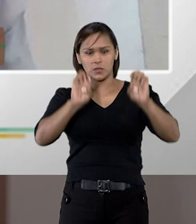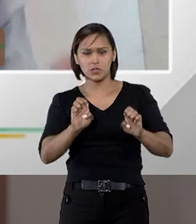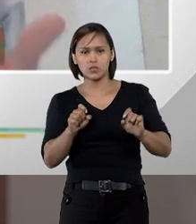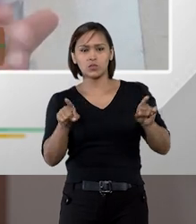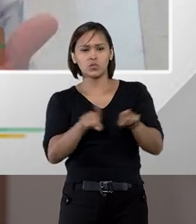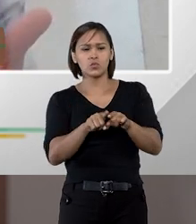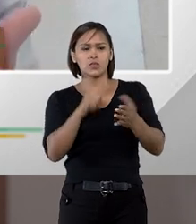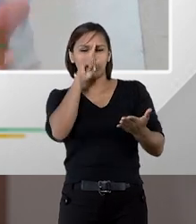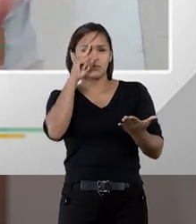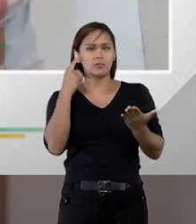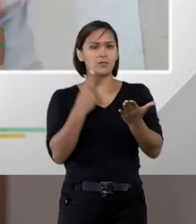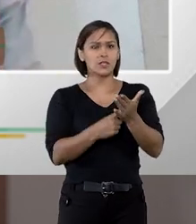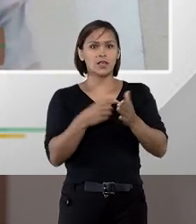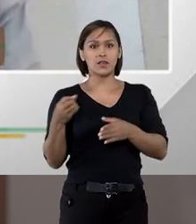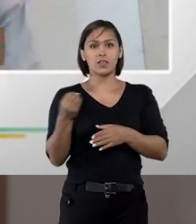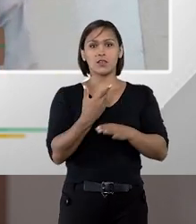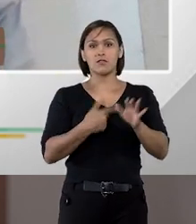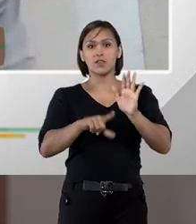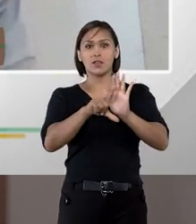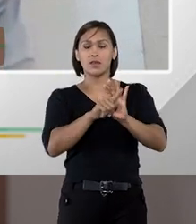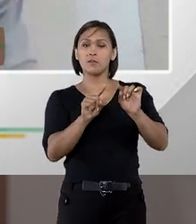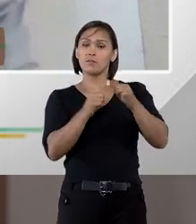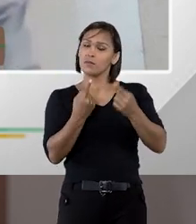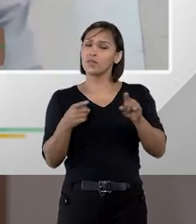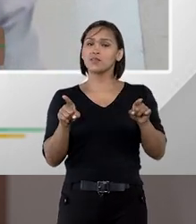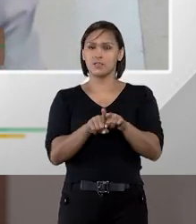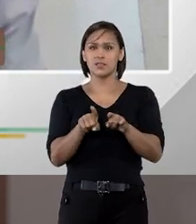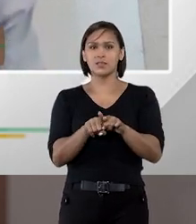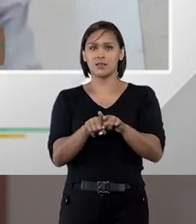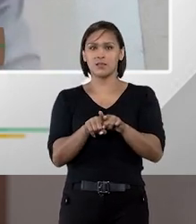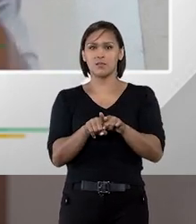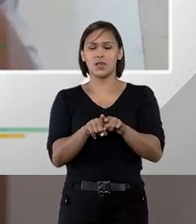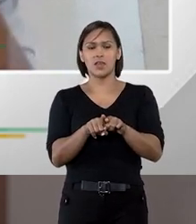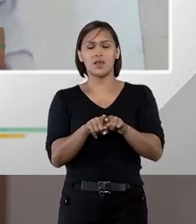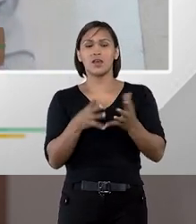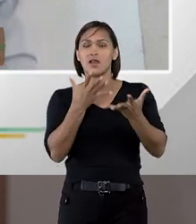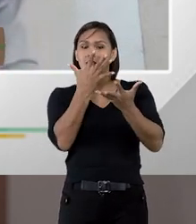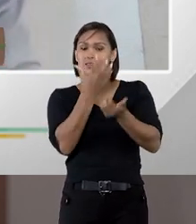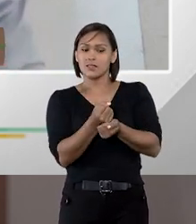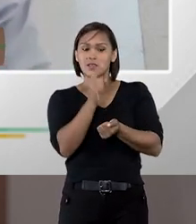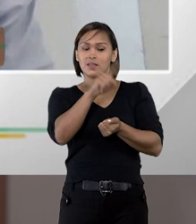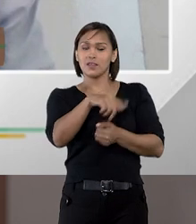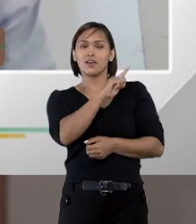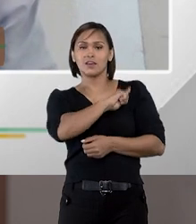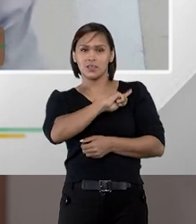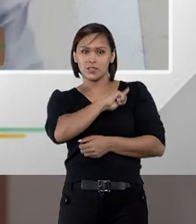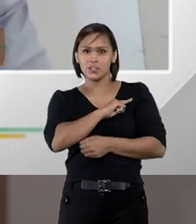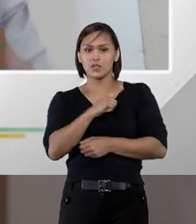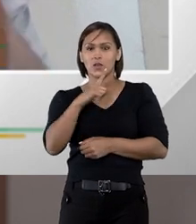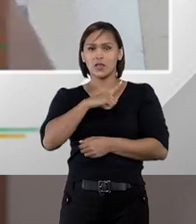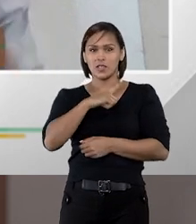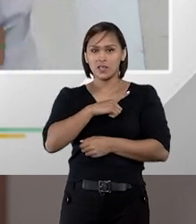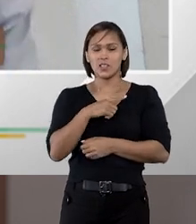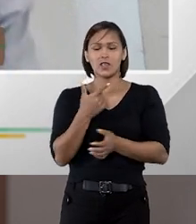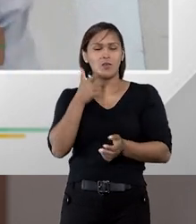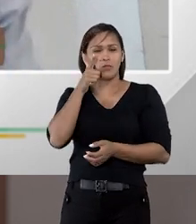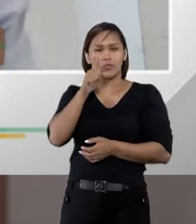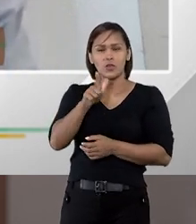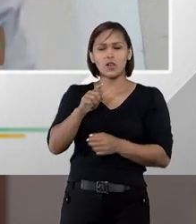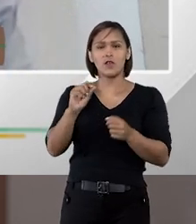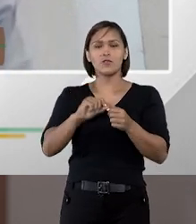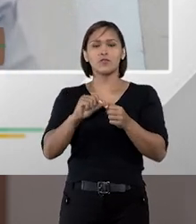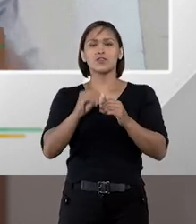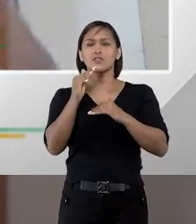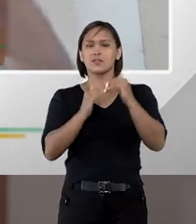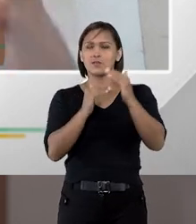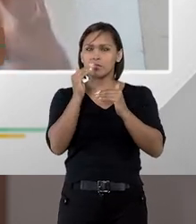estruturar na aplicação da nova lei, mas ao mesmo tempo permite que aqueles gestores que tenham conseguido